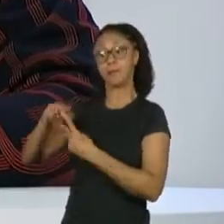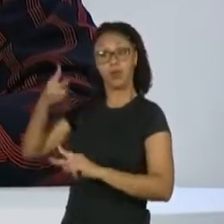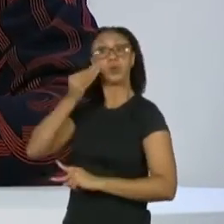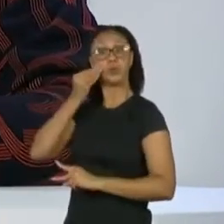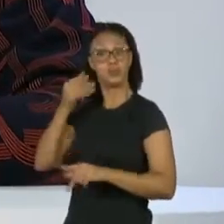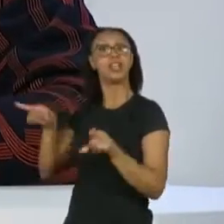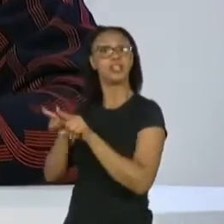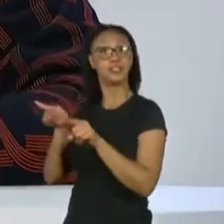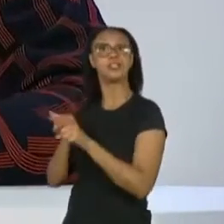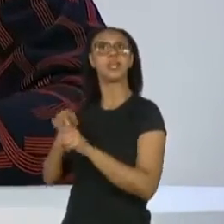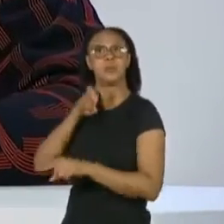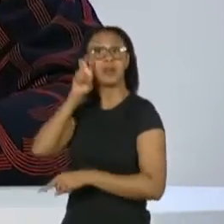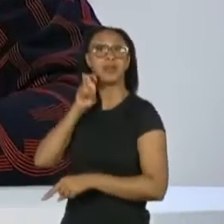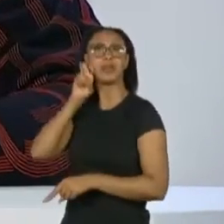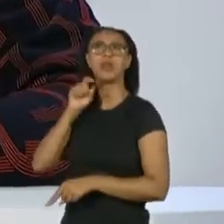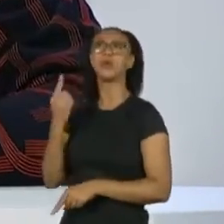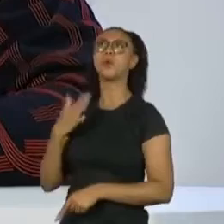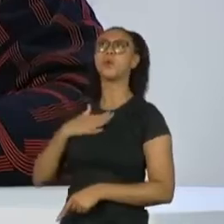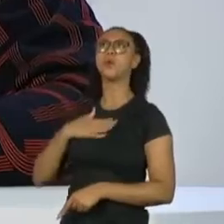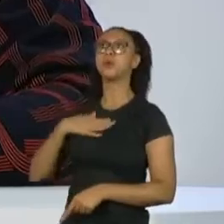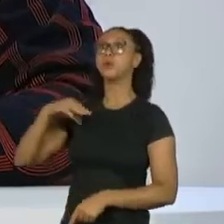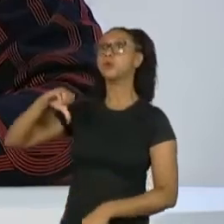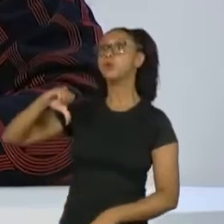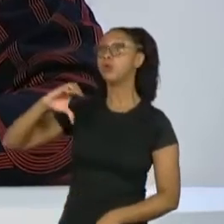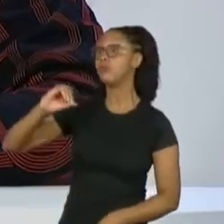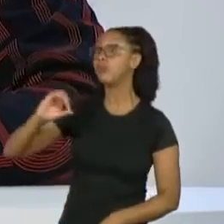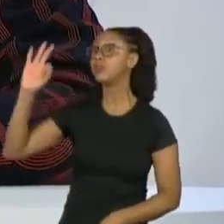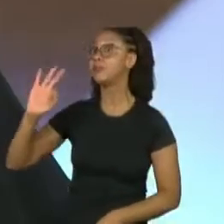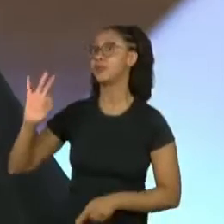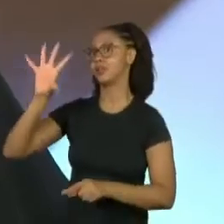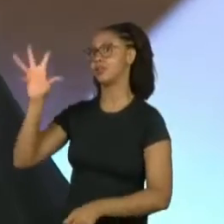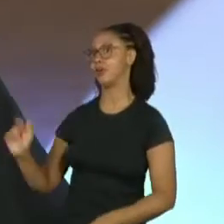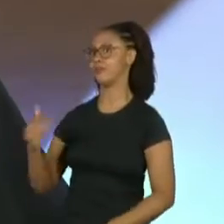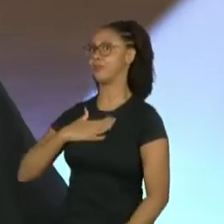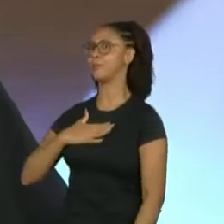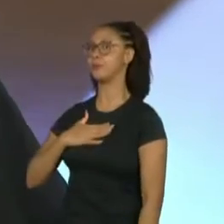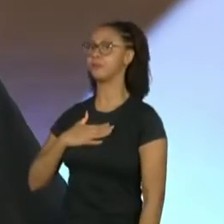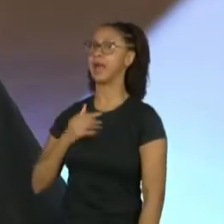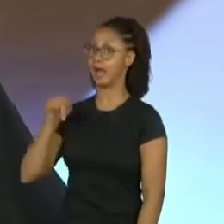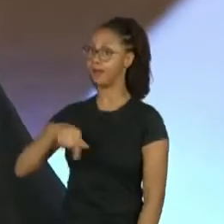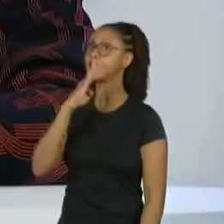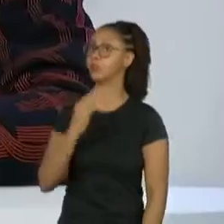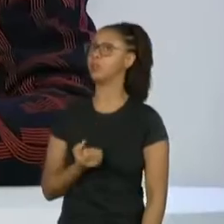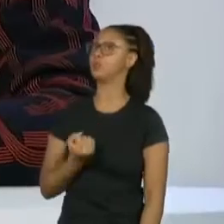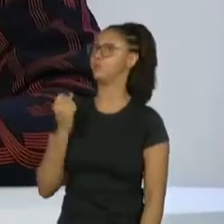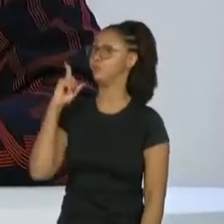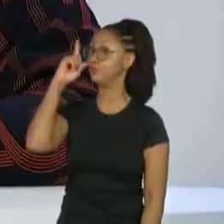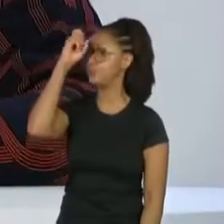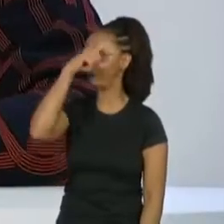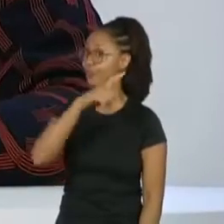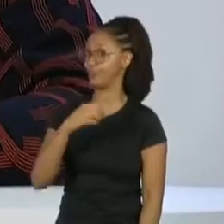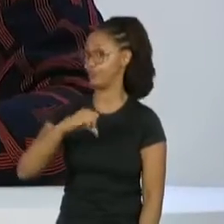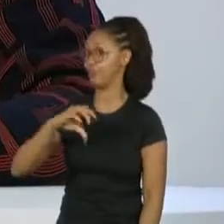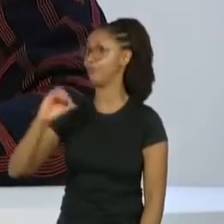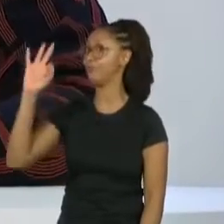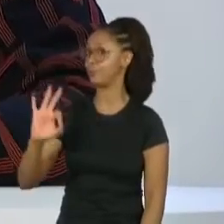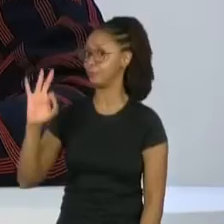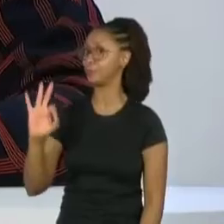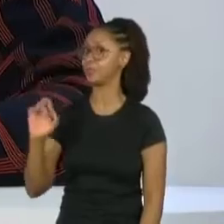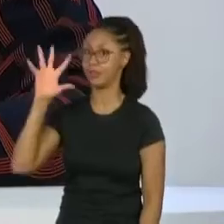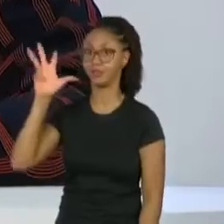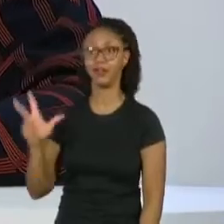O meu teste até é bem raro, tem mais de 90% África no meu, assim, é bem raro no Brasil. Mas, falando nisso,